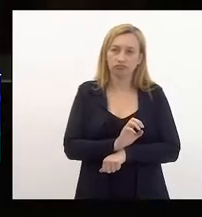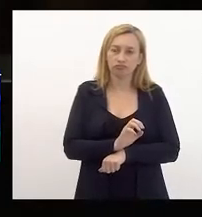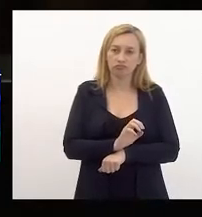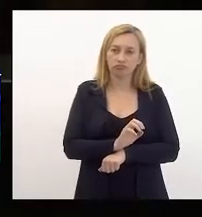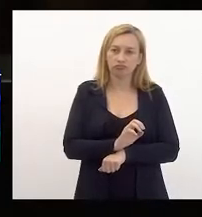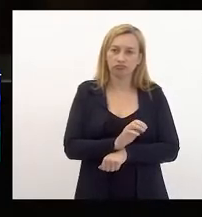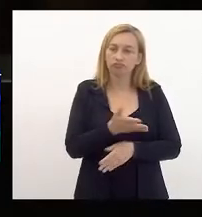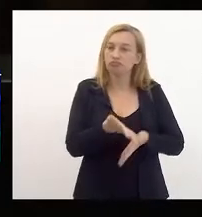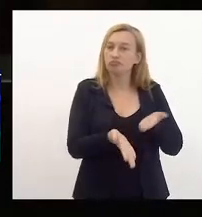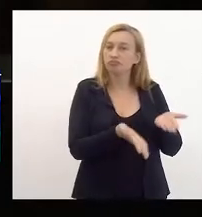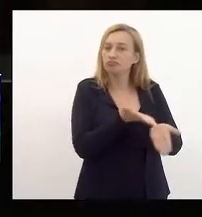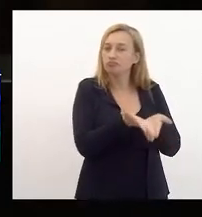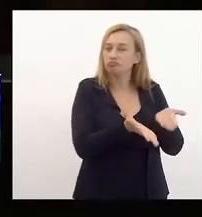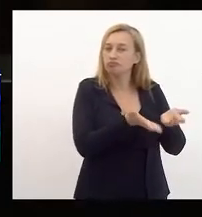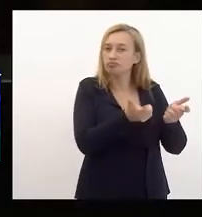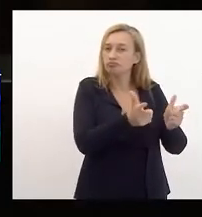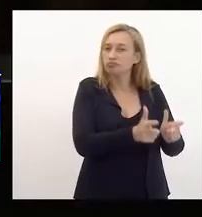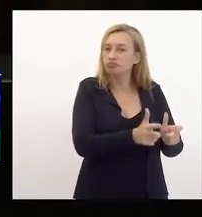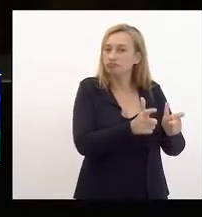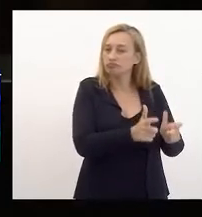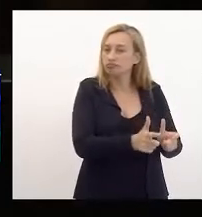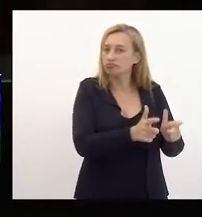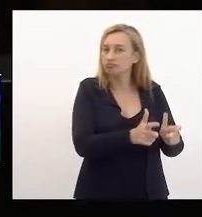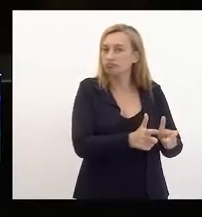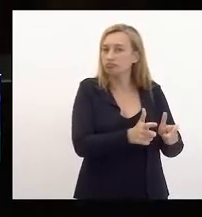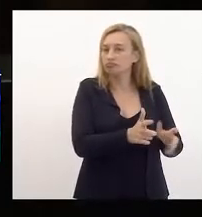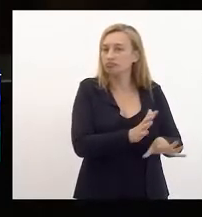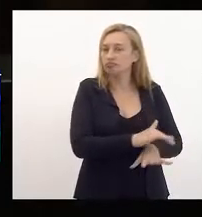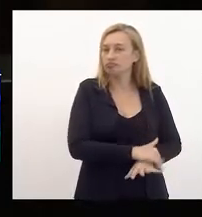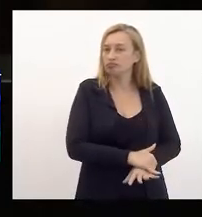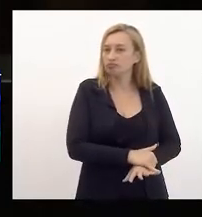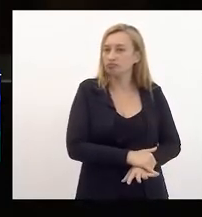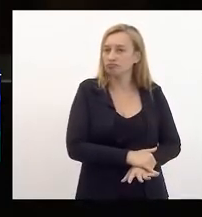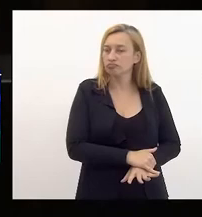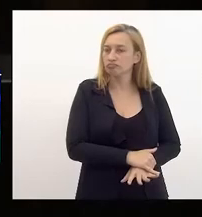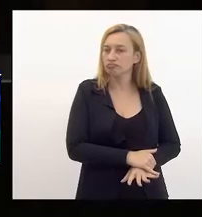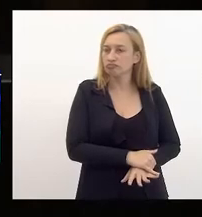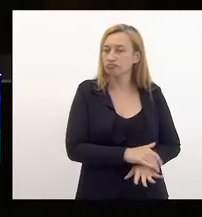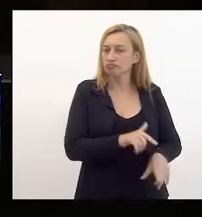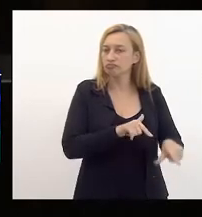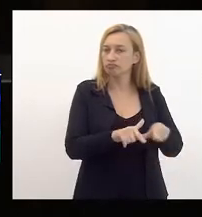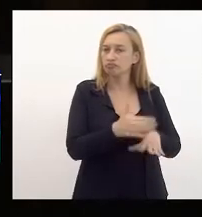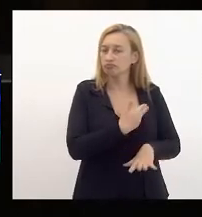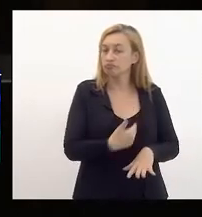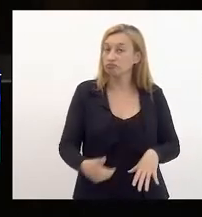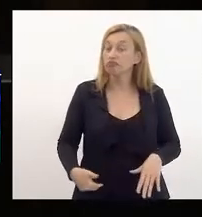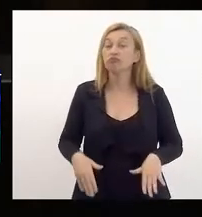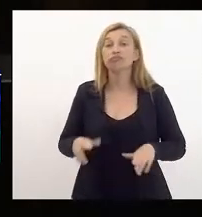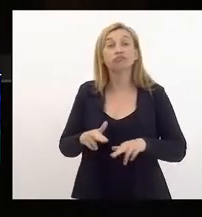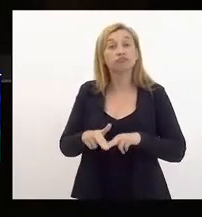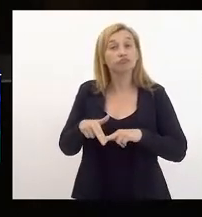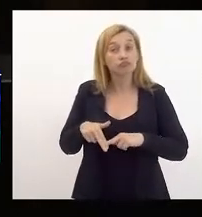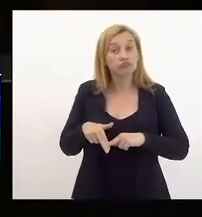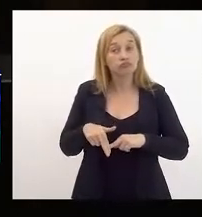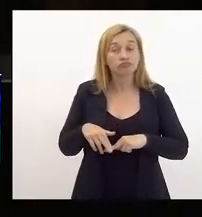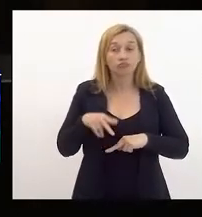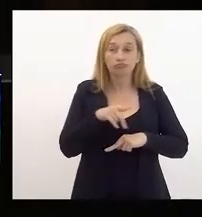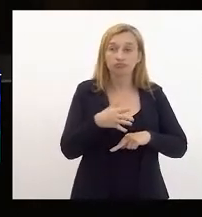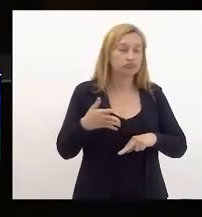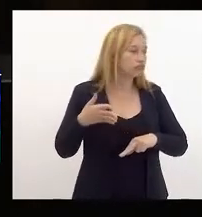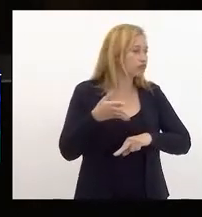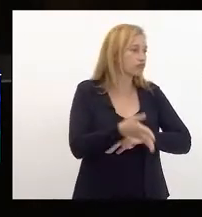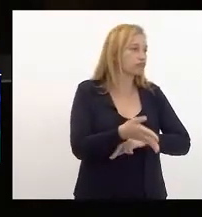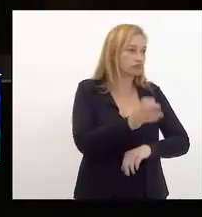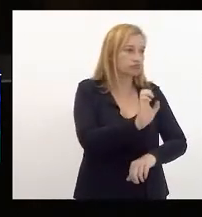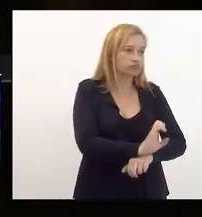lá onde instalavam-se as favelas, exatamente nos serviços públicos. Portanto, lá não chegaria o